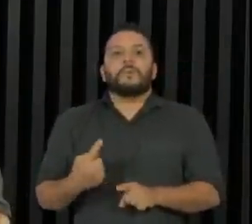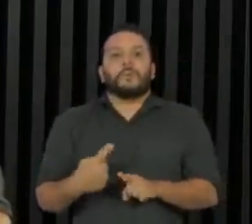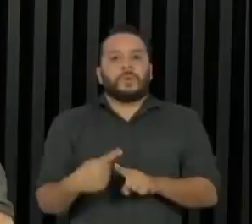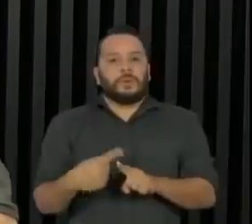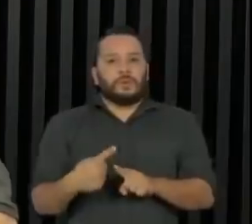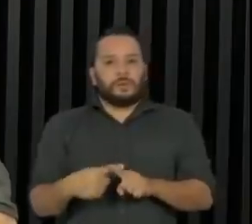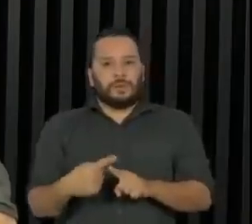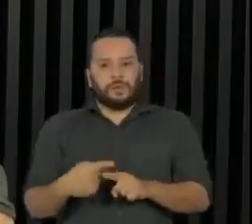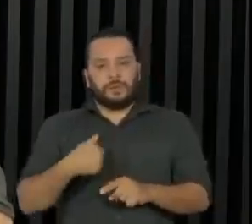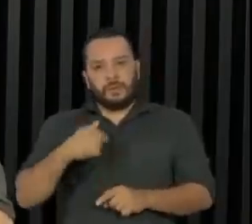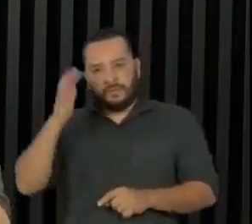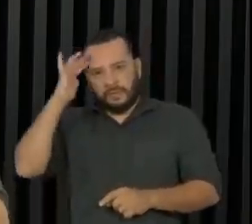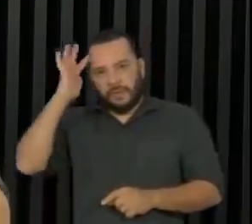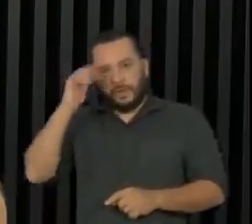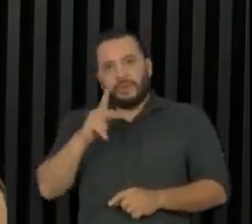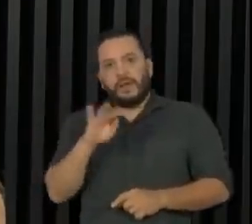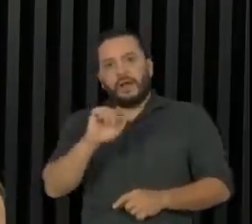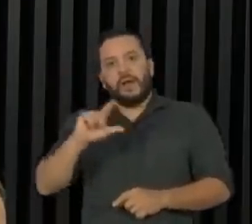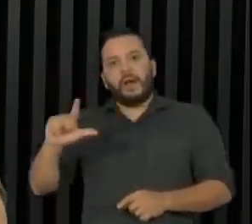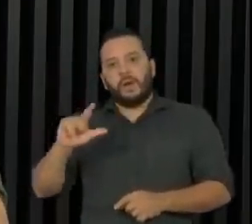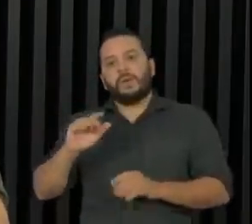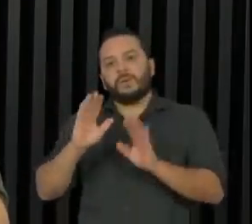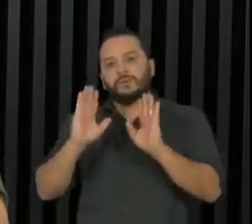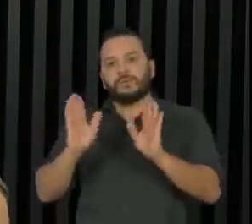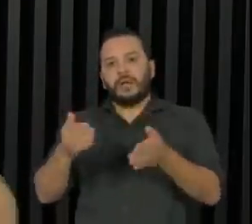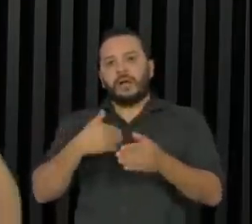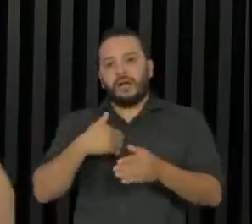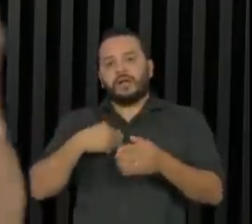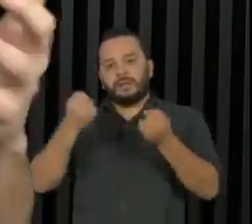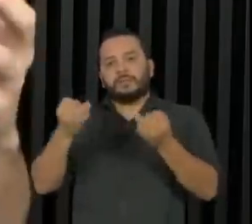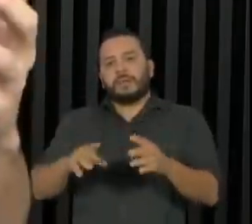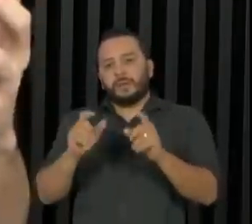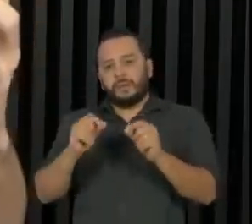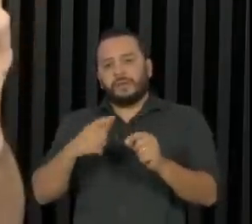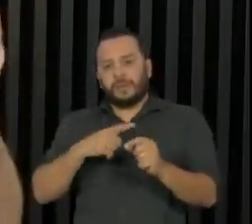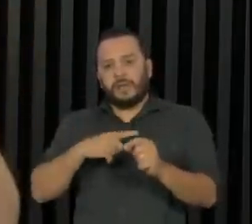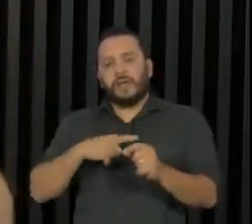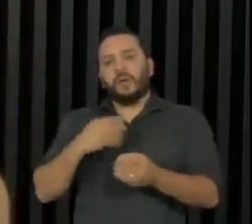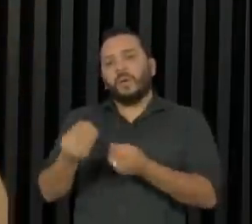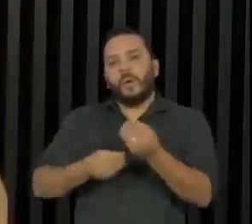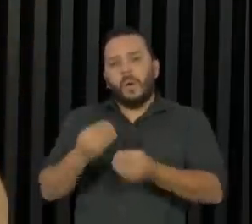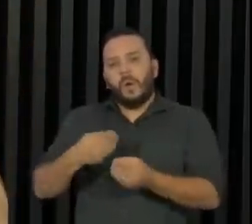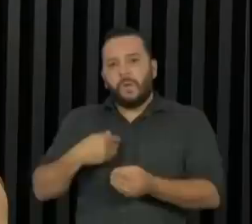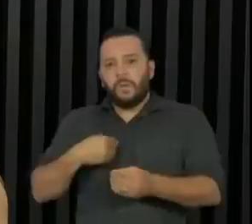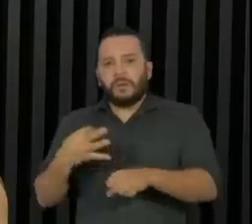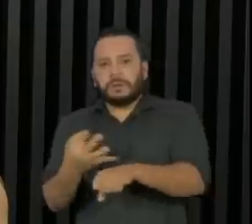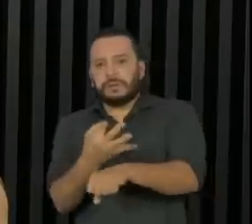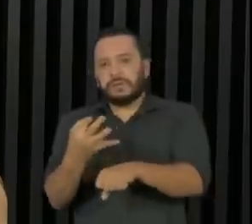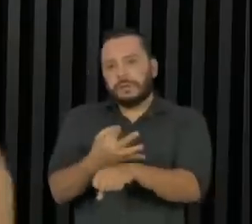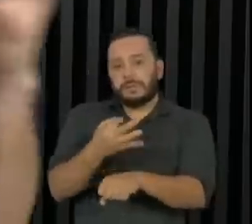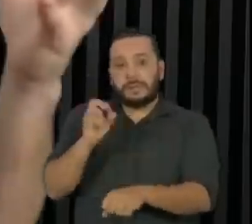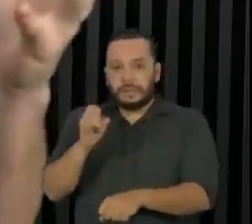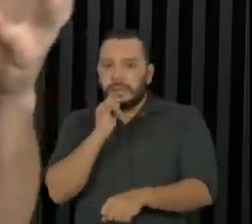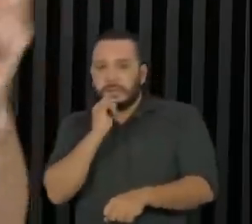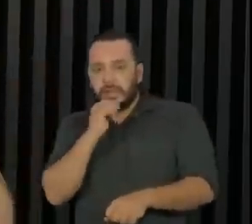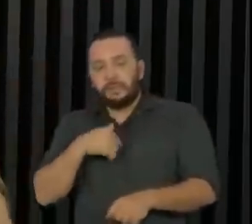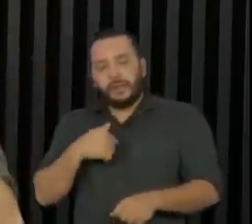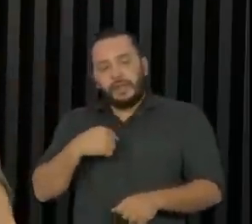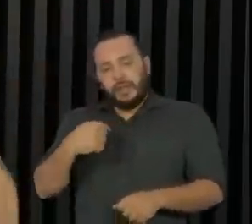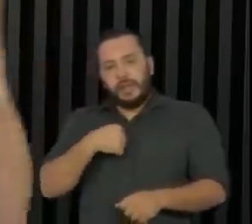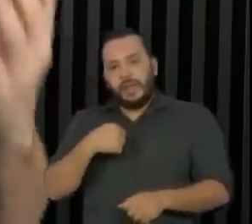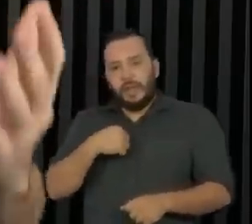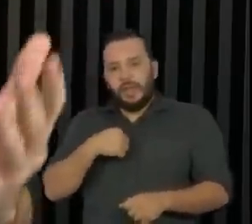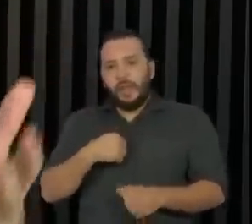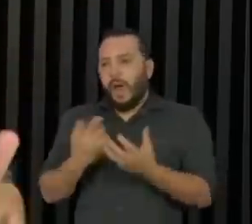O filósofo Karl Popper, ele fala sobre isso, sobre o paradoxo da tolerância, que quando a gente tem tolerância ilimitada